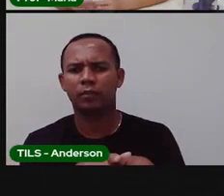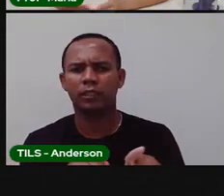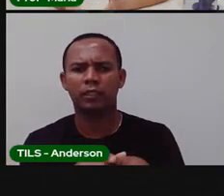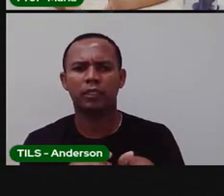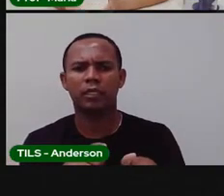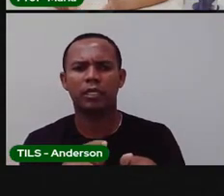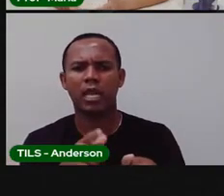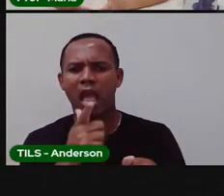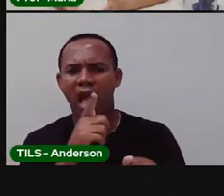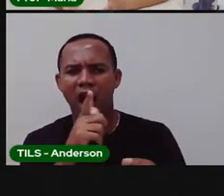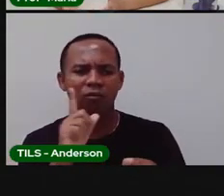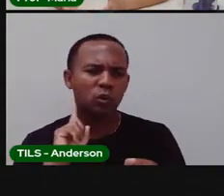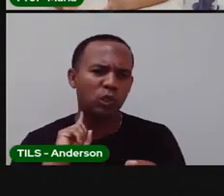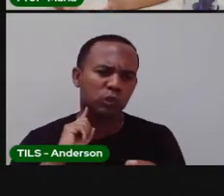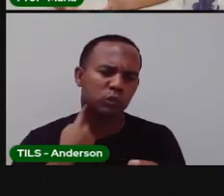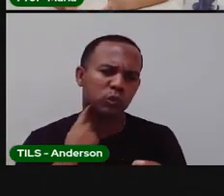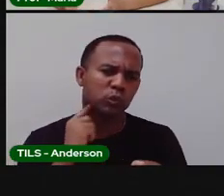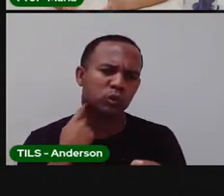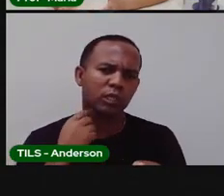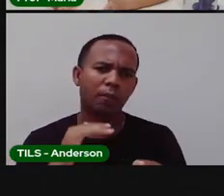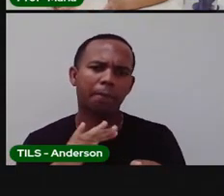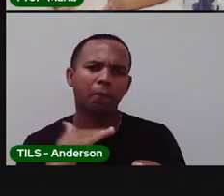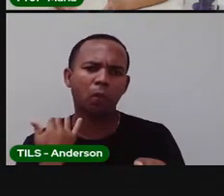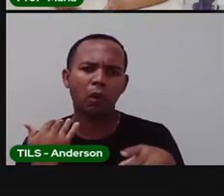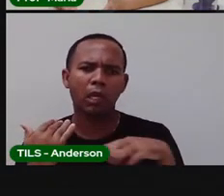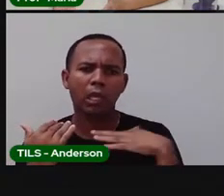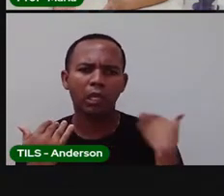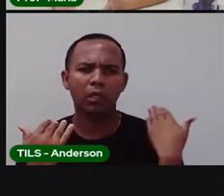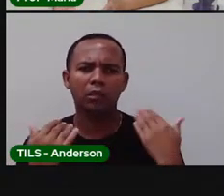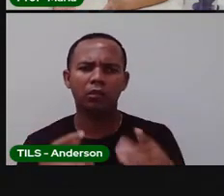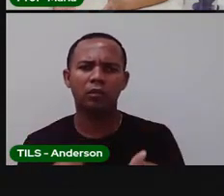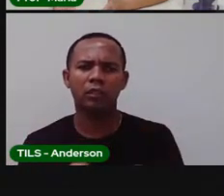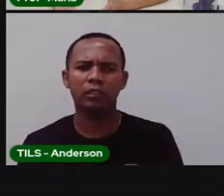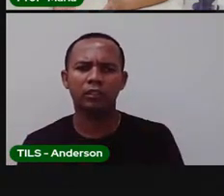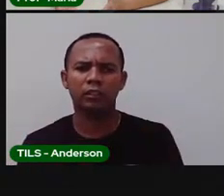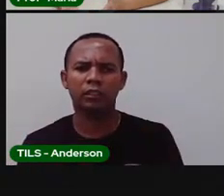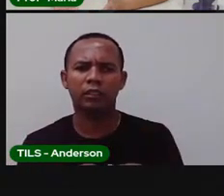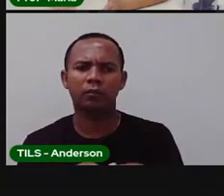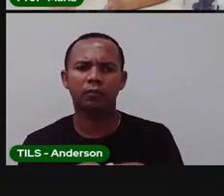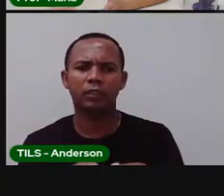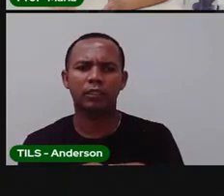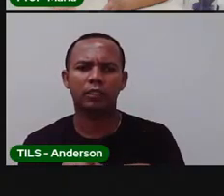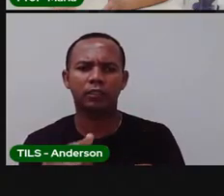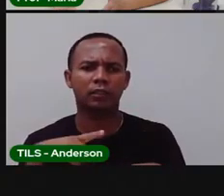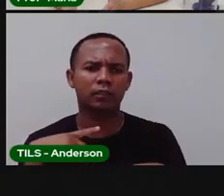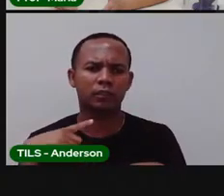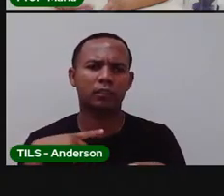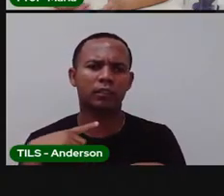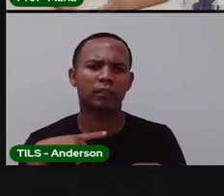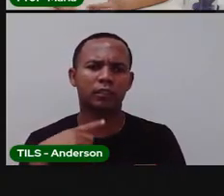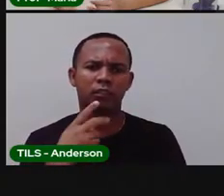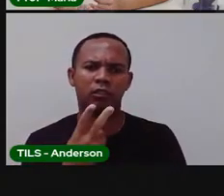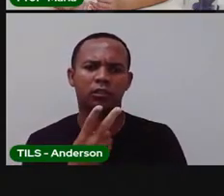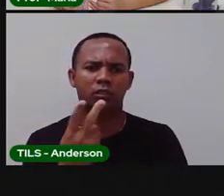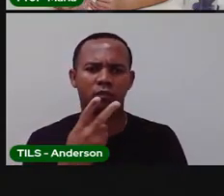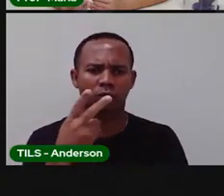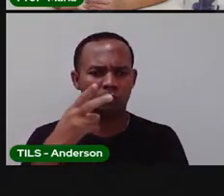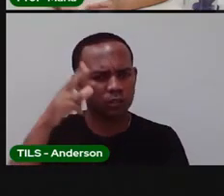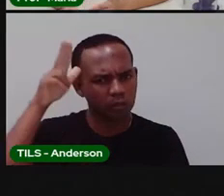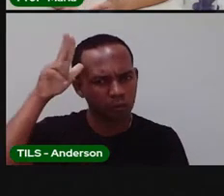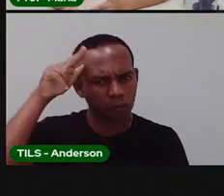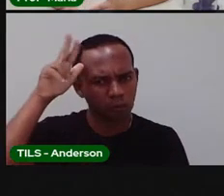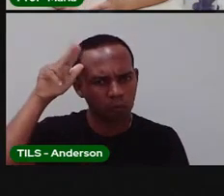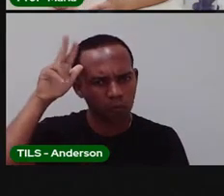A água estava poluída, eles acabaram morrendo. E dois gados, na verdade, que estão bebendo